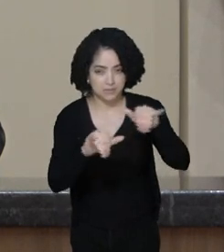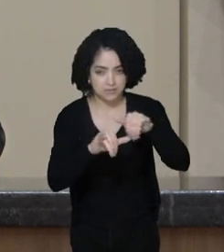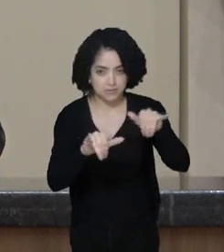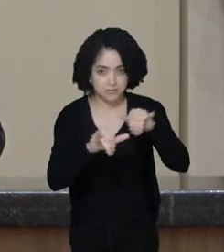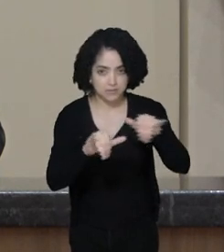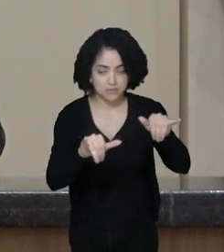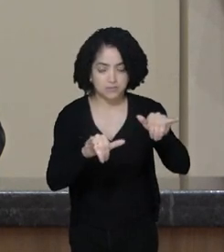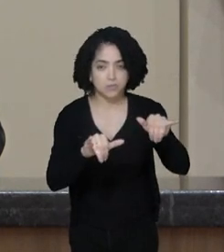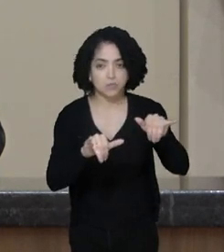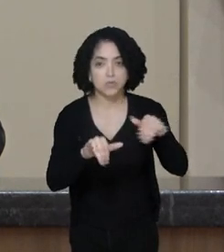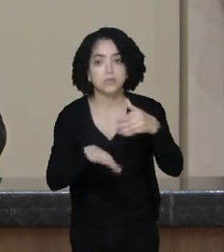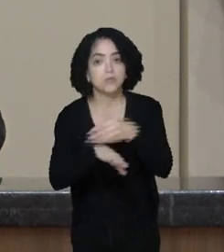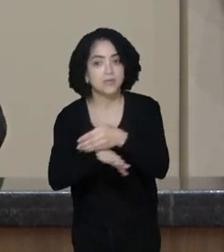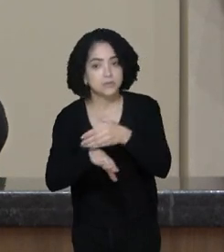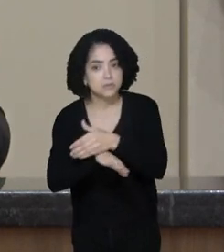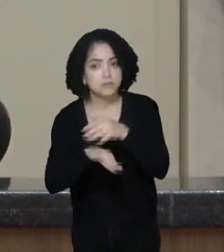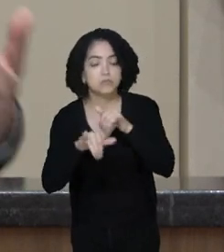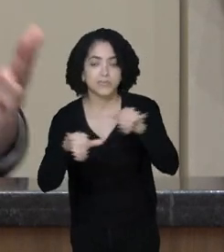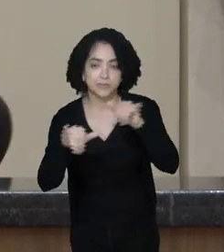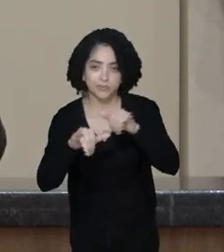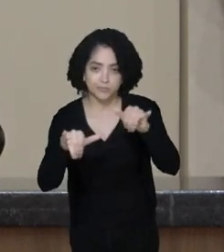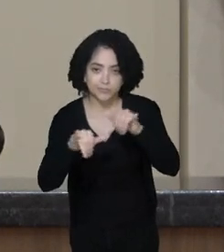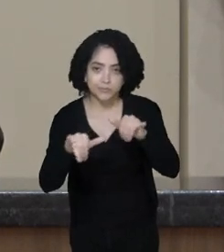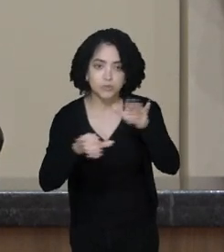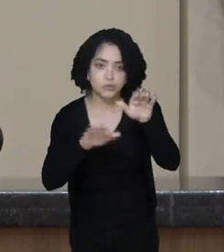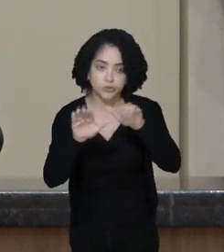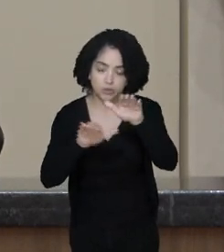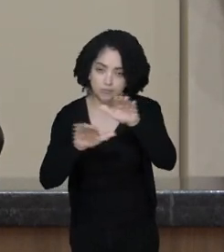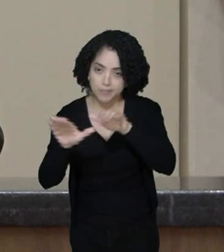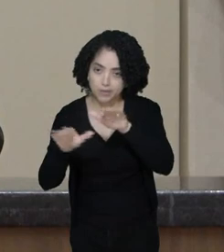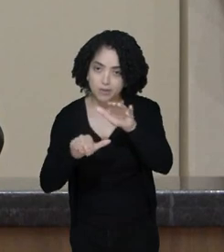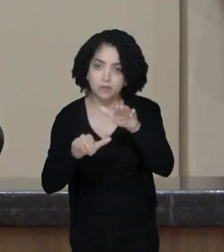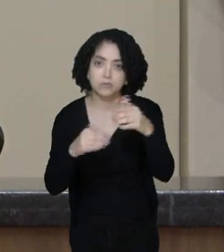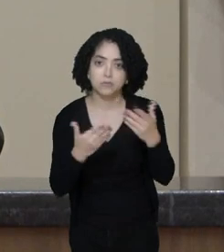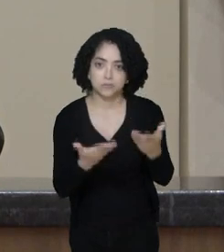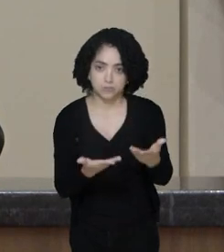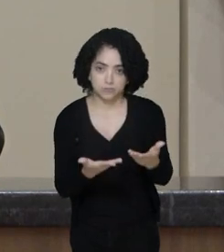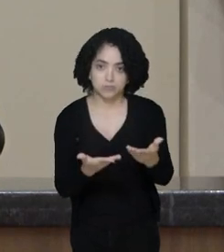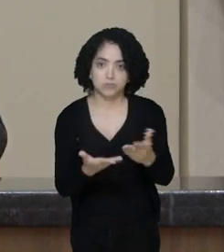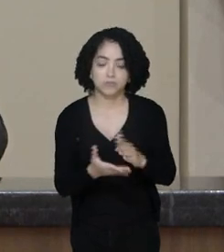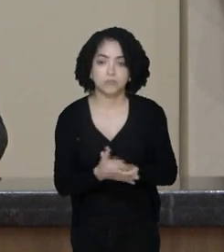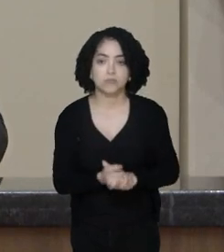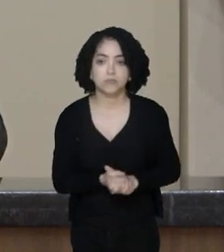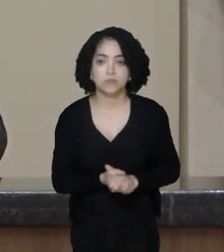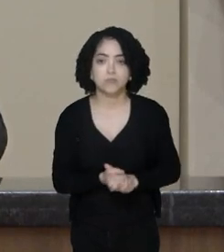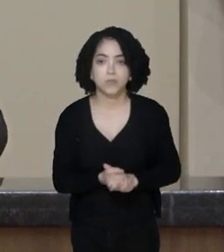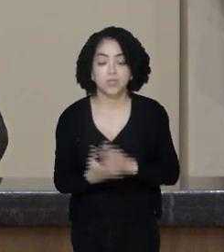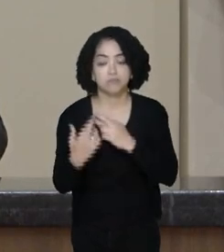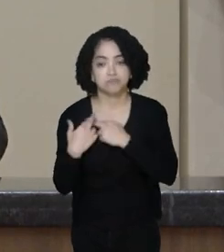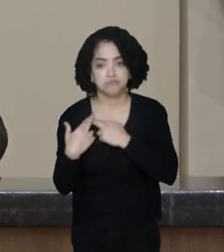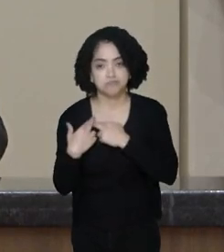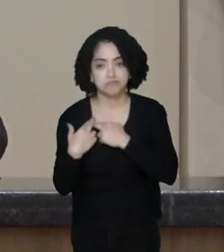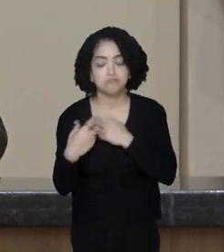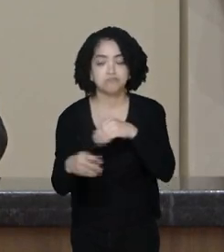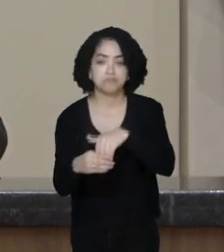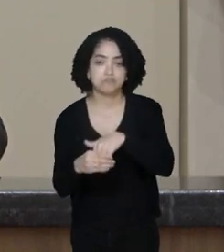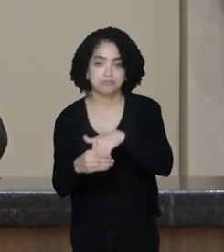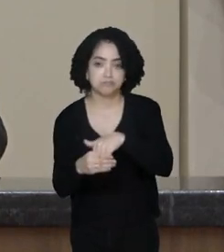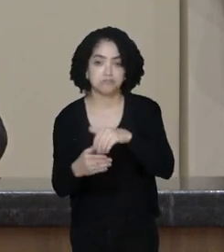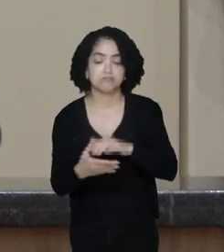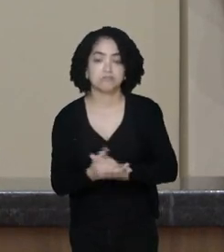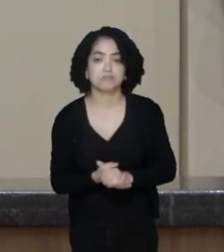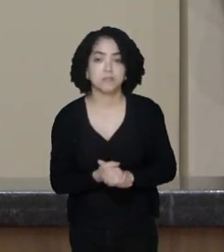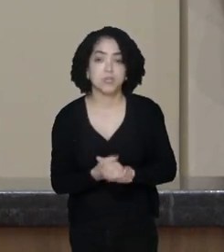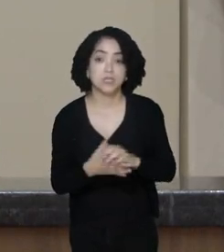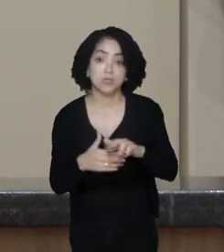dando a participação para que eles possam chamar as pessoas a irem fazer o cumprimento do seu dever, que é o voto. Então,